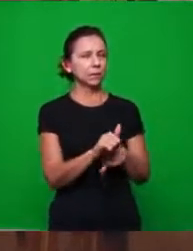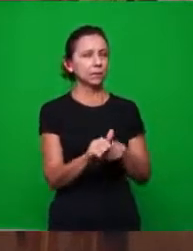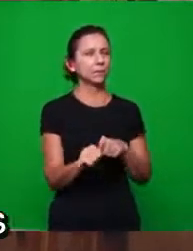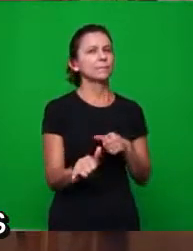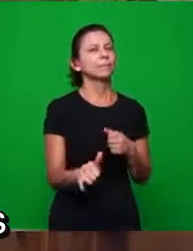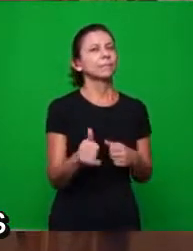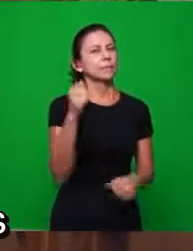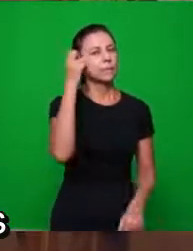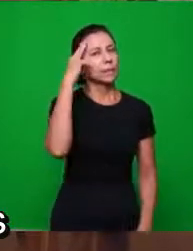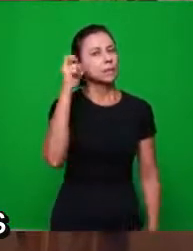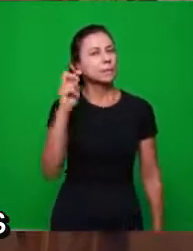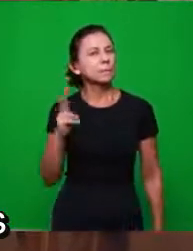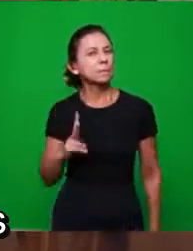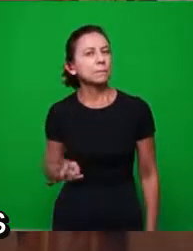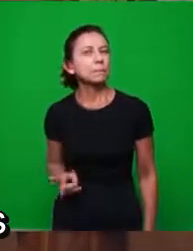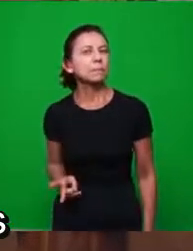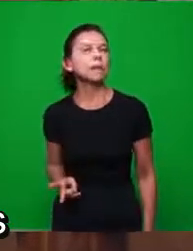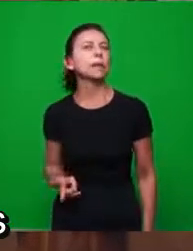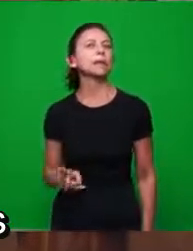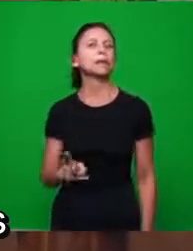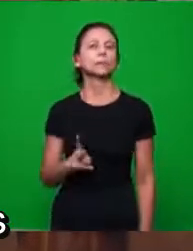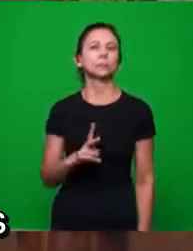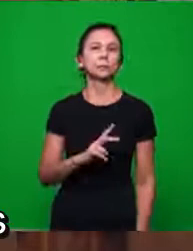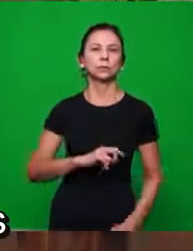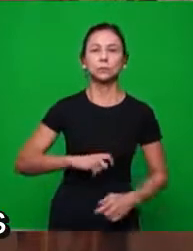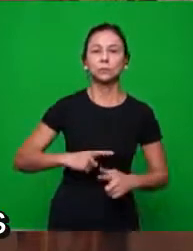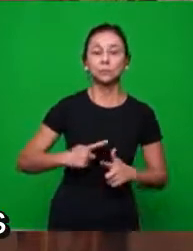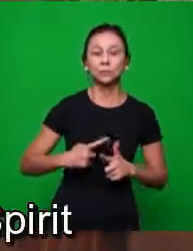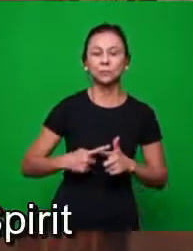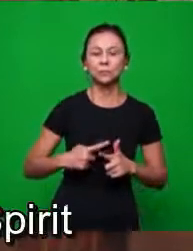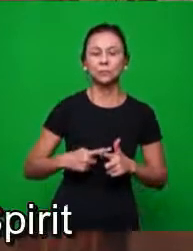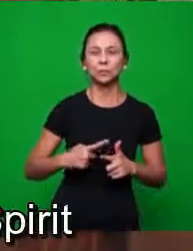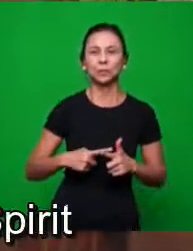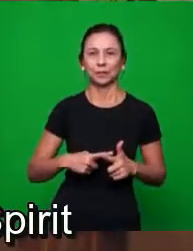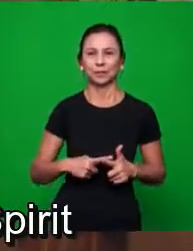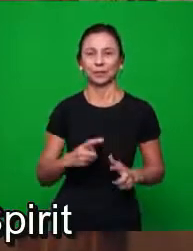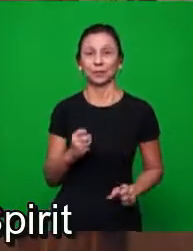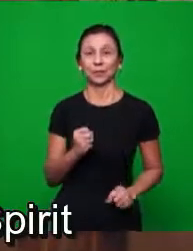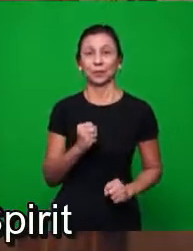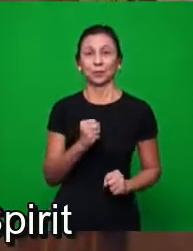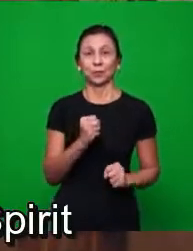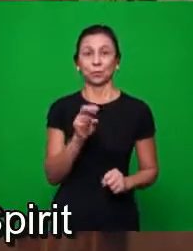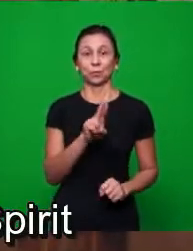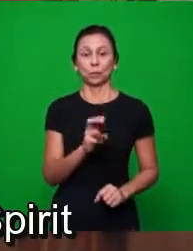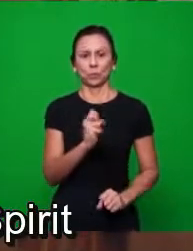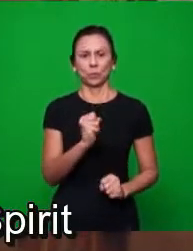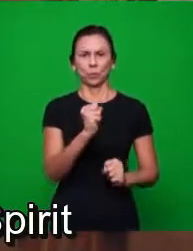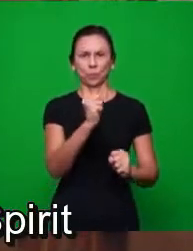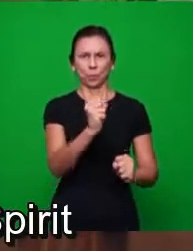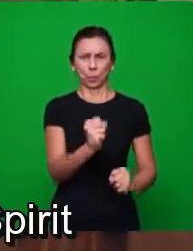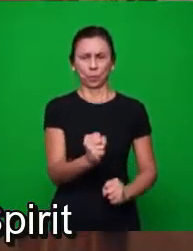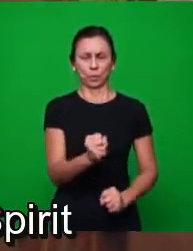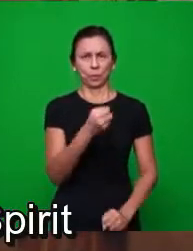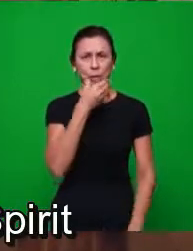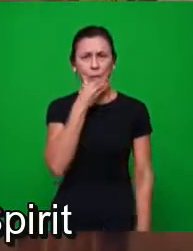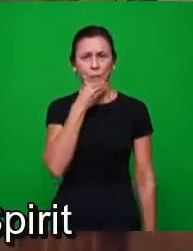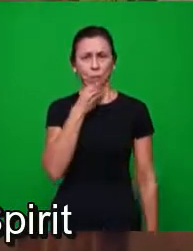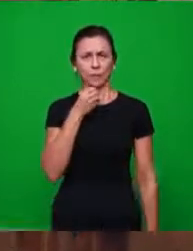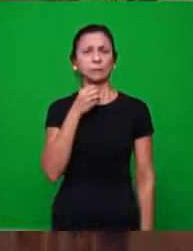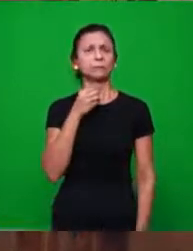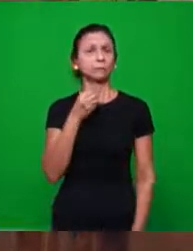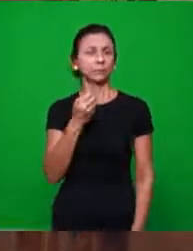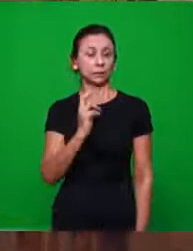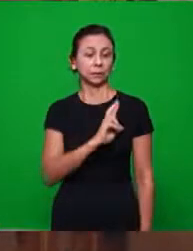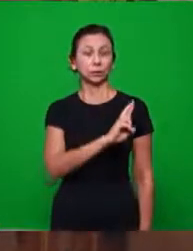extraordinariamente maligna, porque ele bota a carne com todo o seu poder para tirar a operação do Espírito